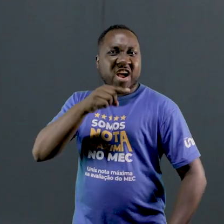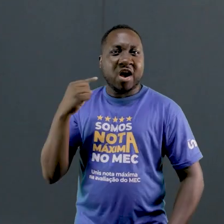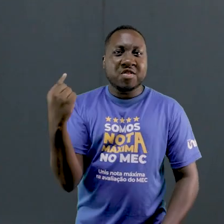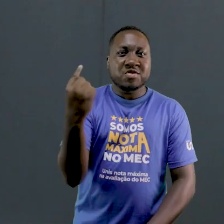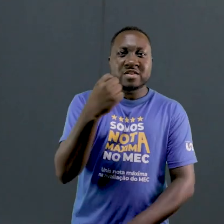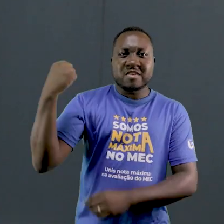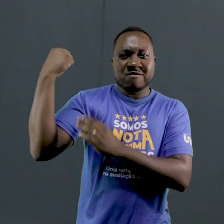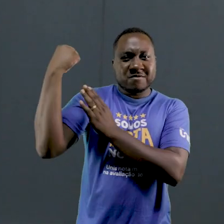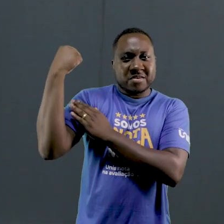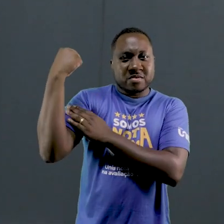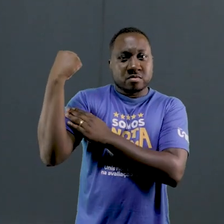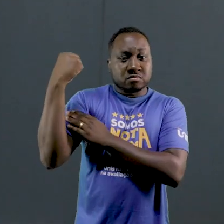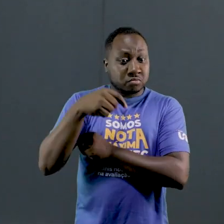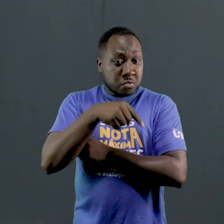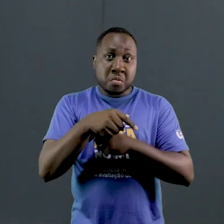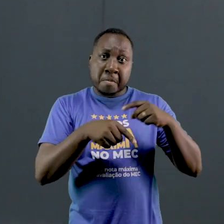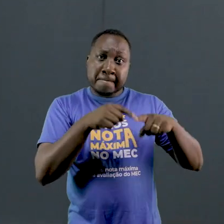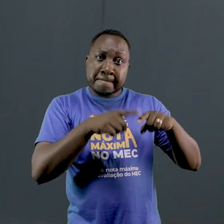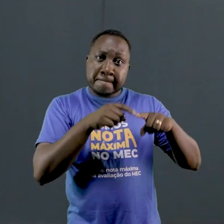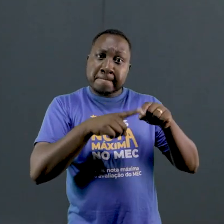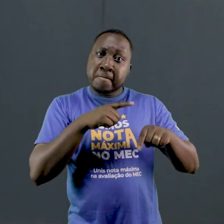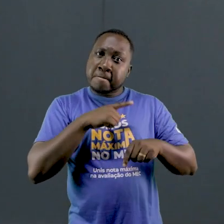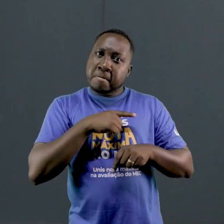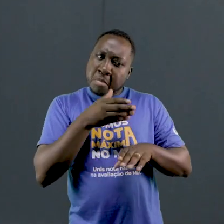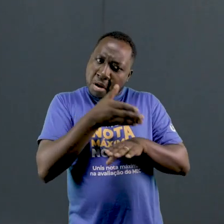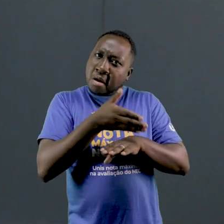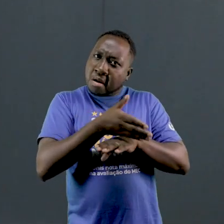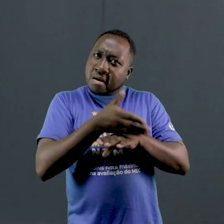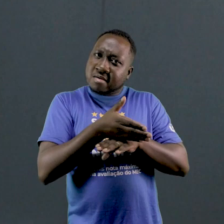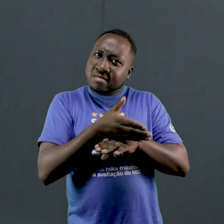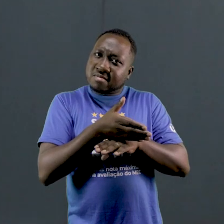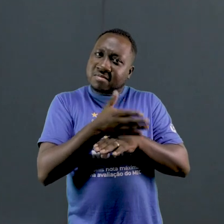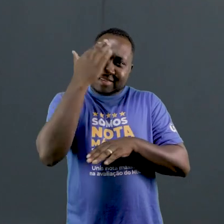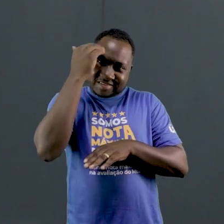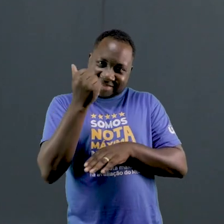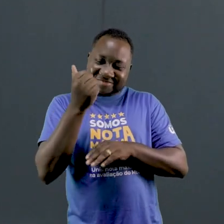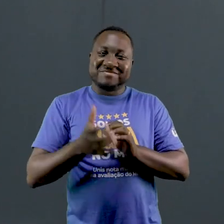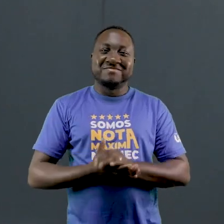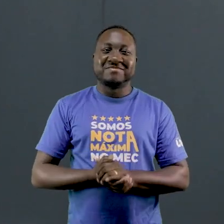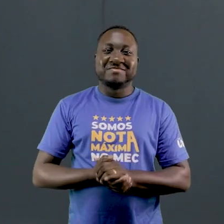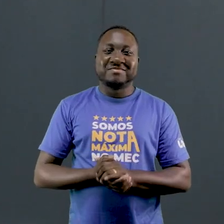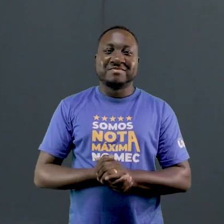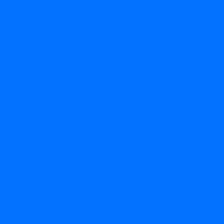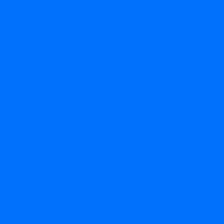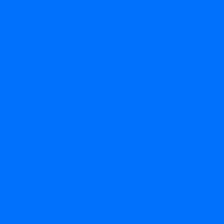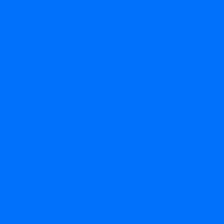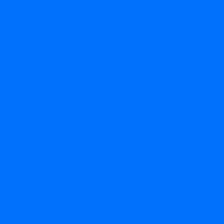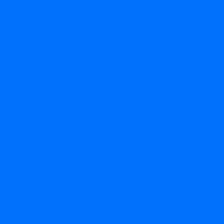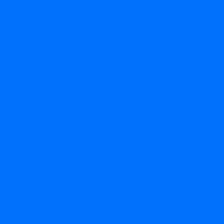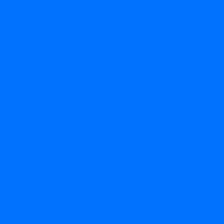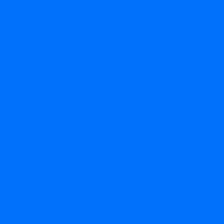diversidade é nossa força. Acesse o material no link abaixo e fique por dentro de tudo o que estamos construindo. de o